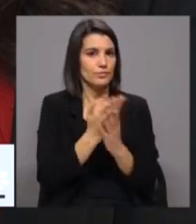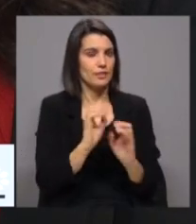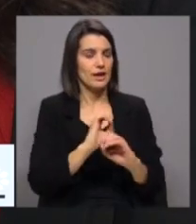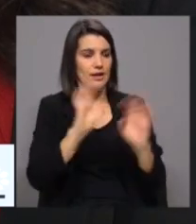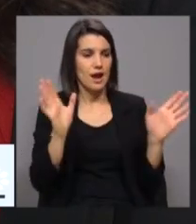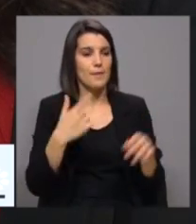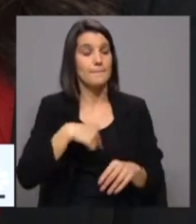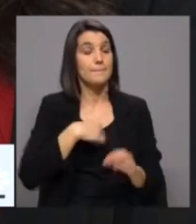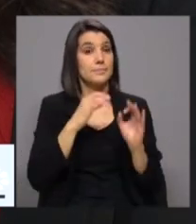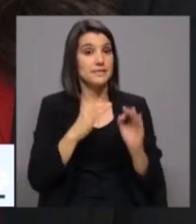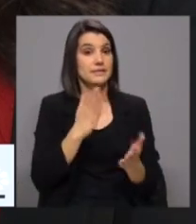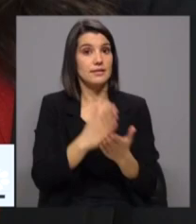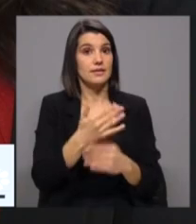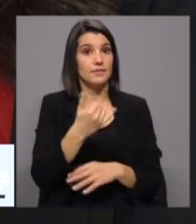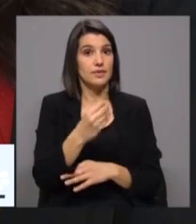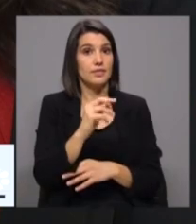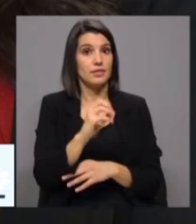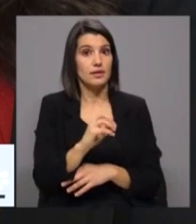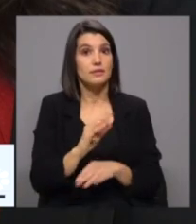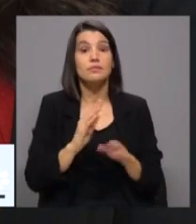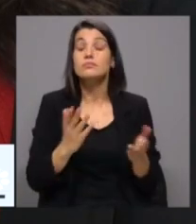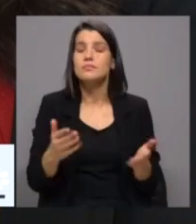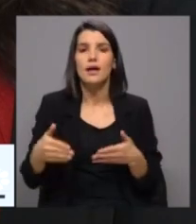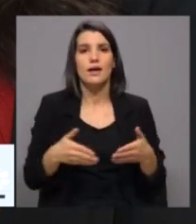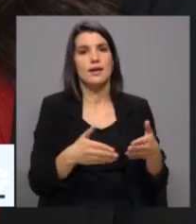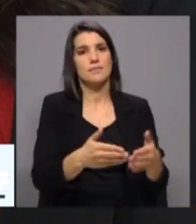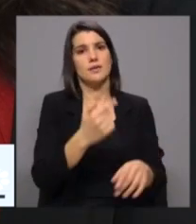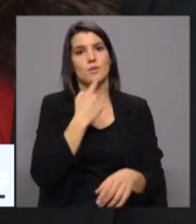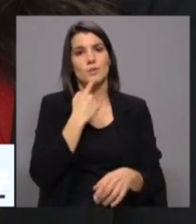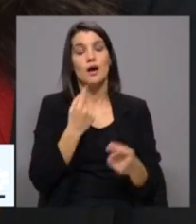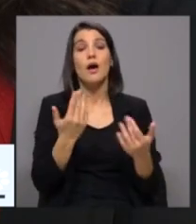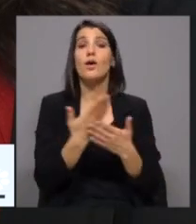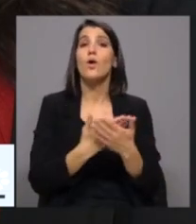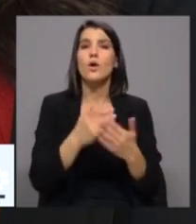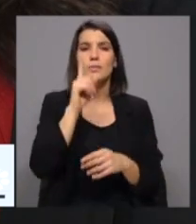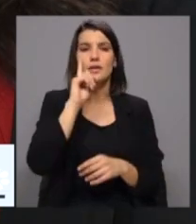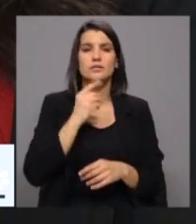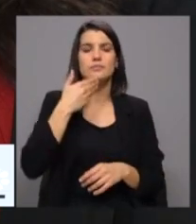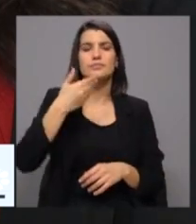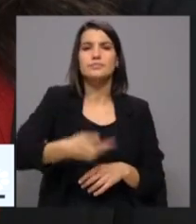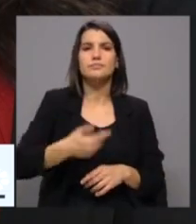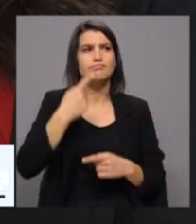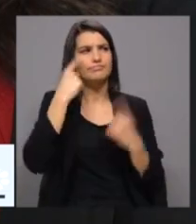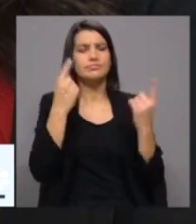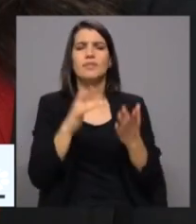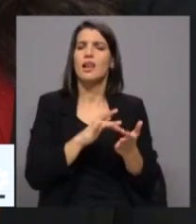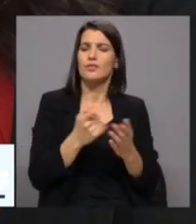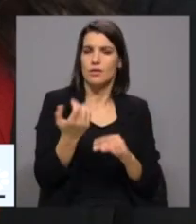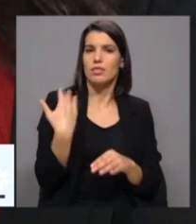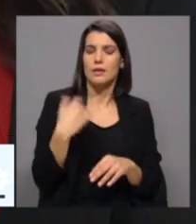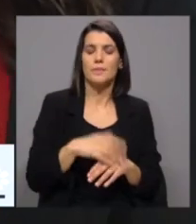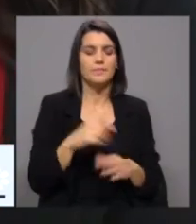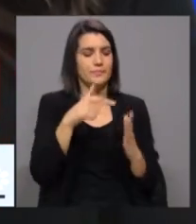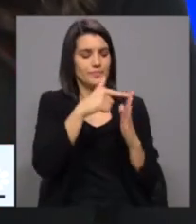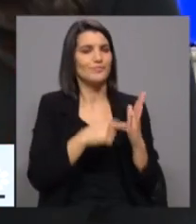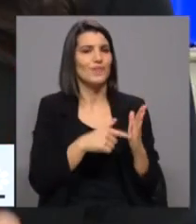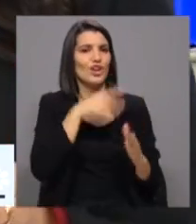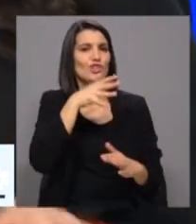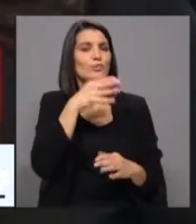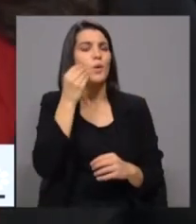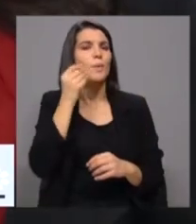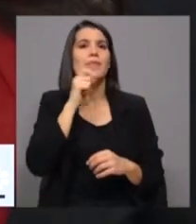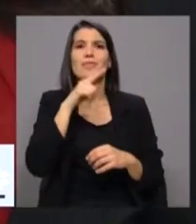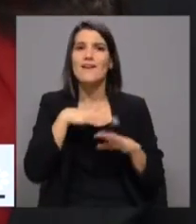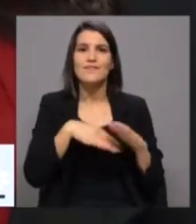Nós precisamos até 2030 de fazer um grande caminho. Há uma economista que lançou um livro recentemente em que explica como nós podemos